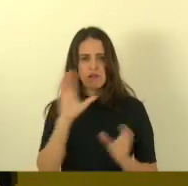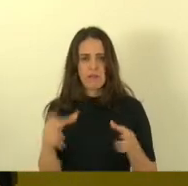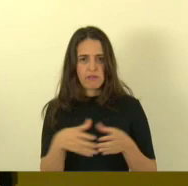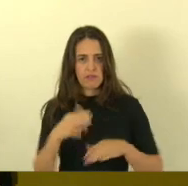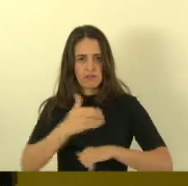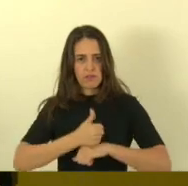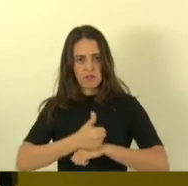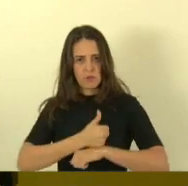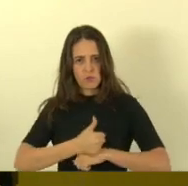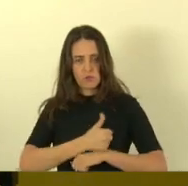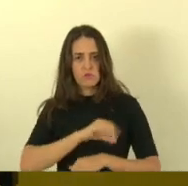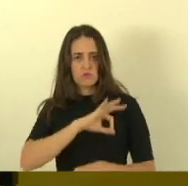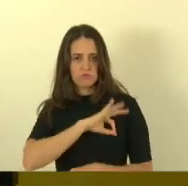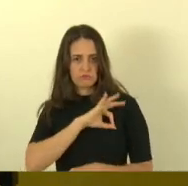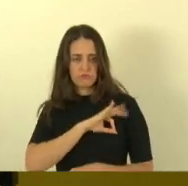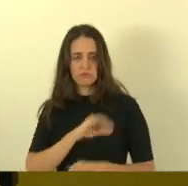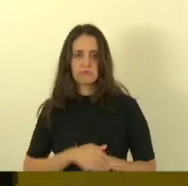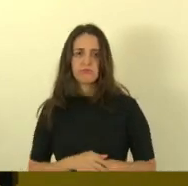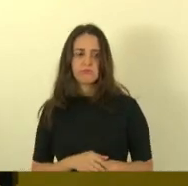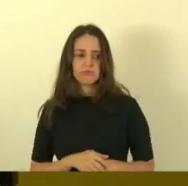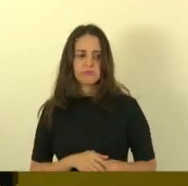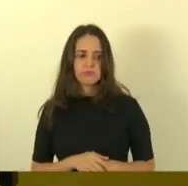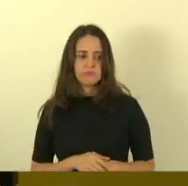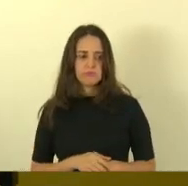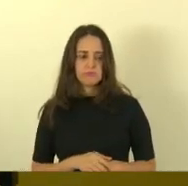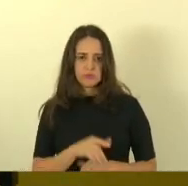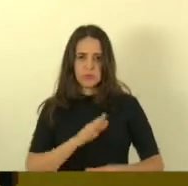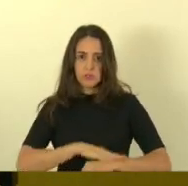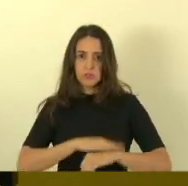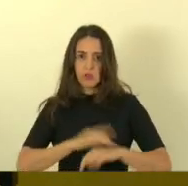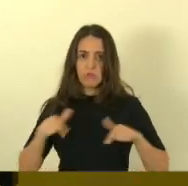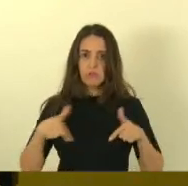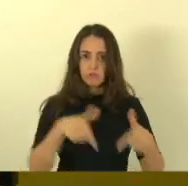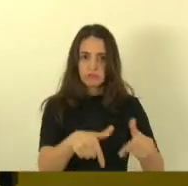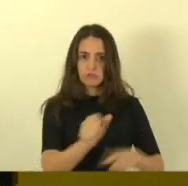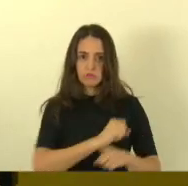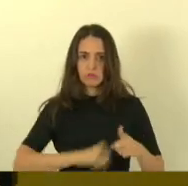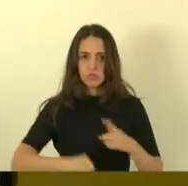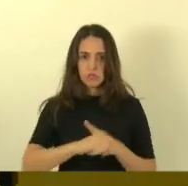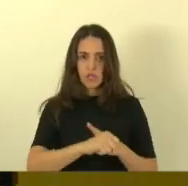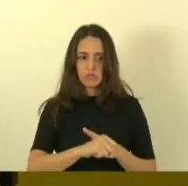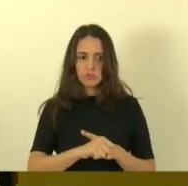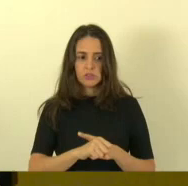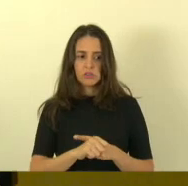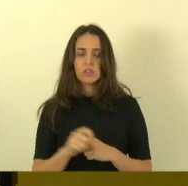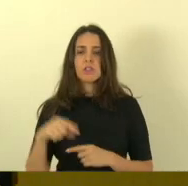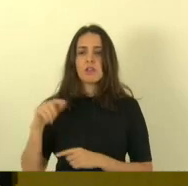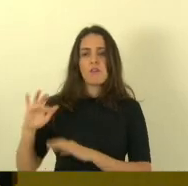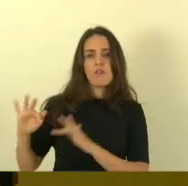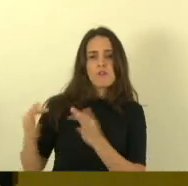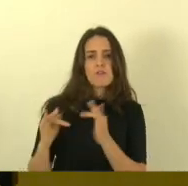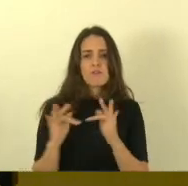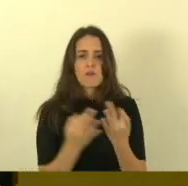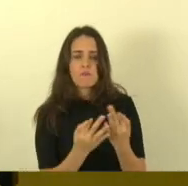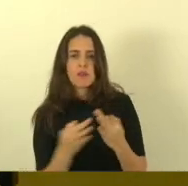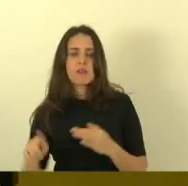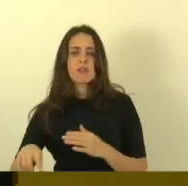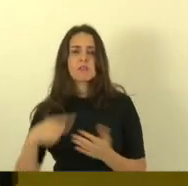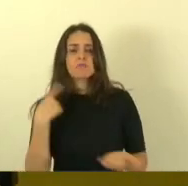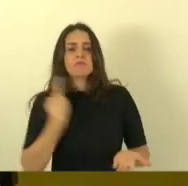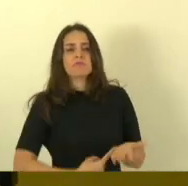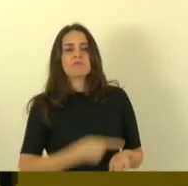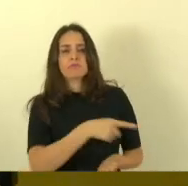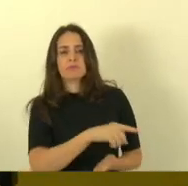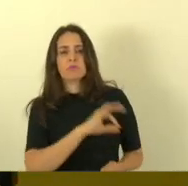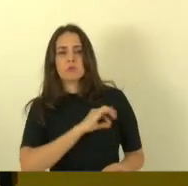que na hora que o o bicho pega mesmo é nele que as famílias as famílias podem contar